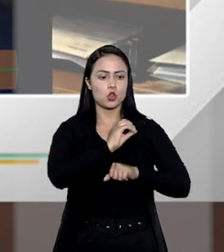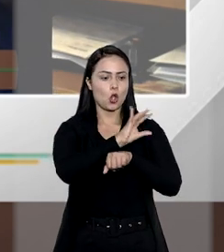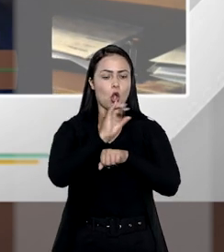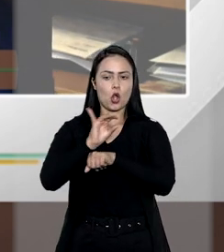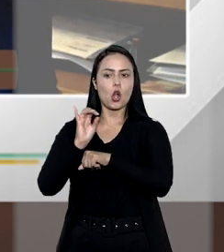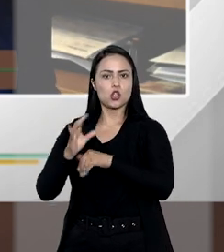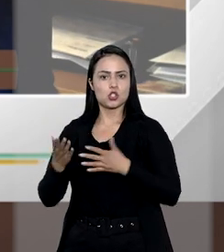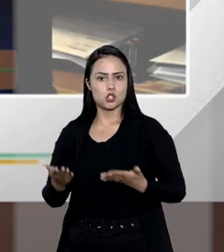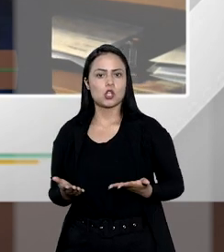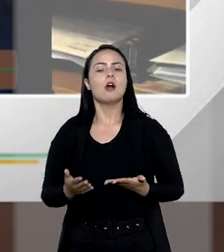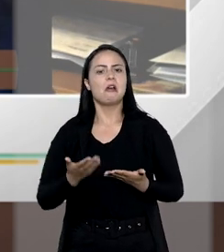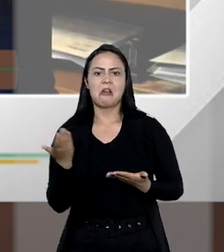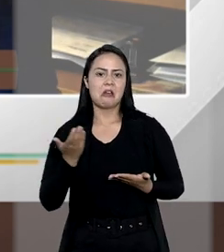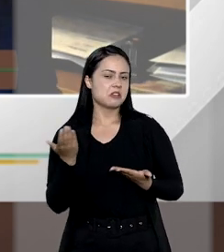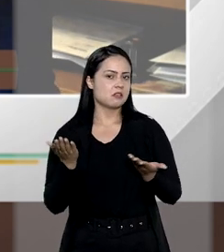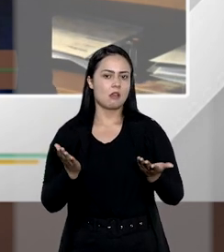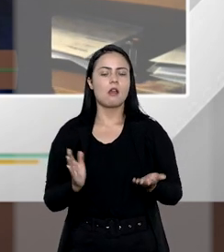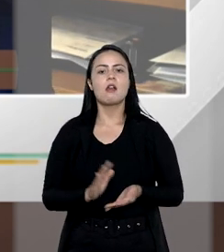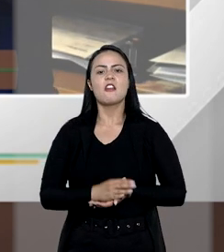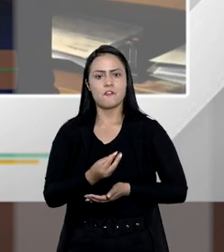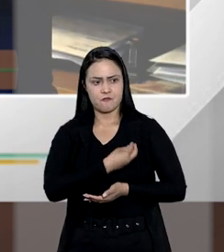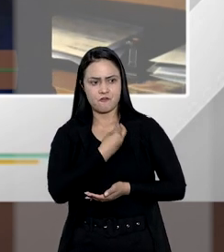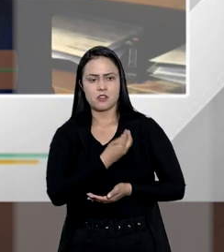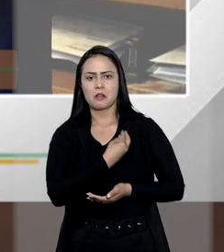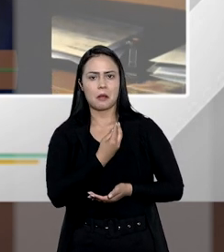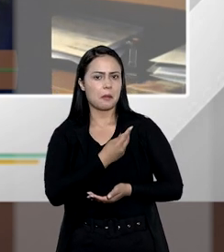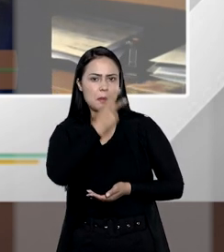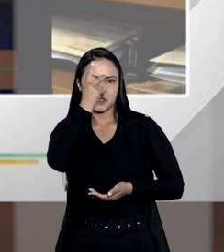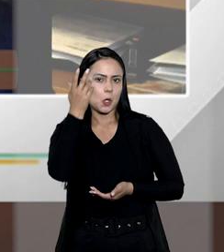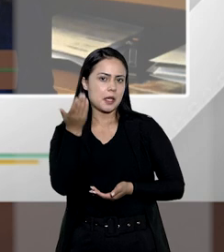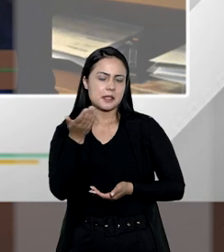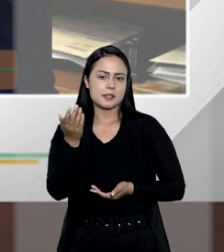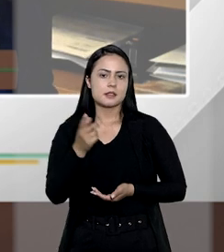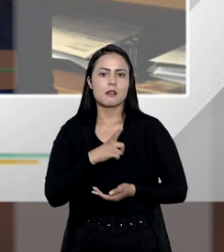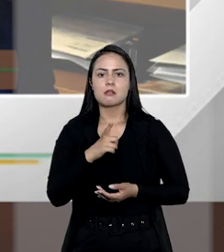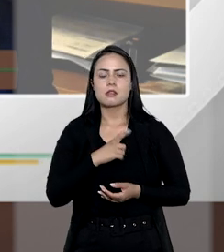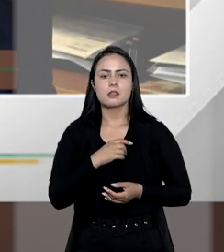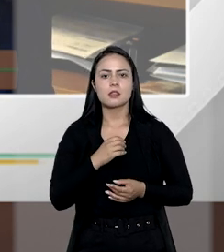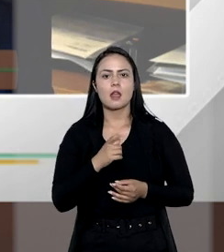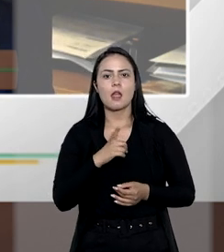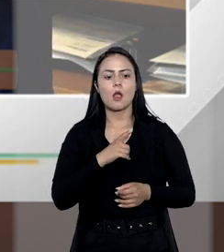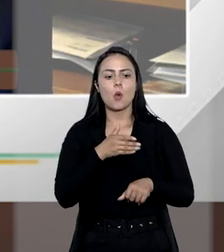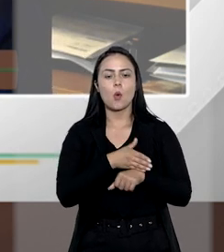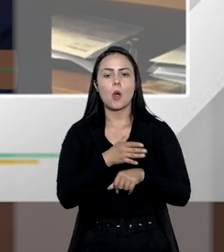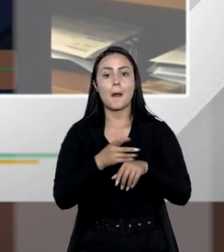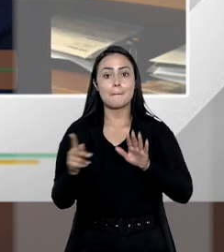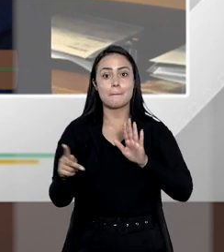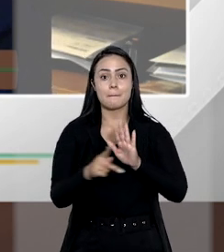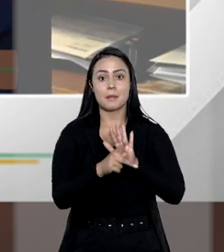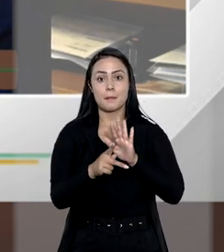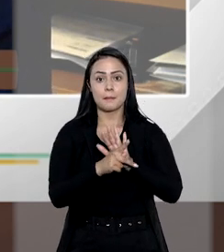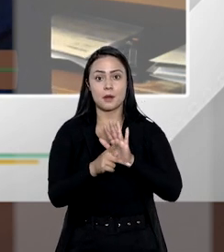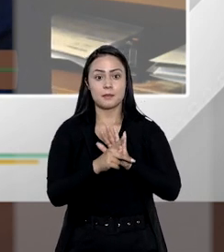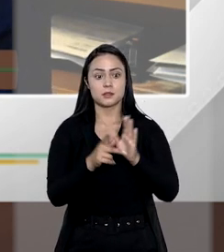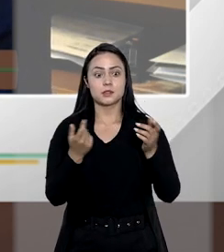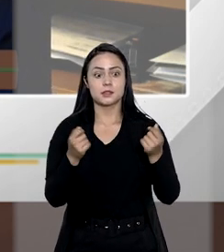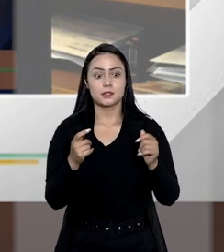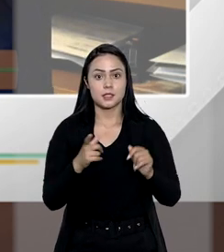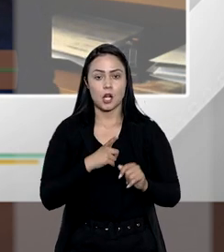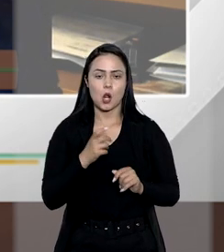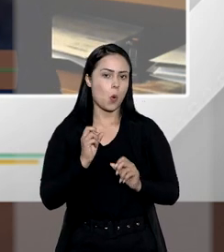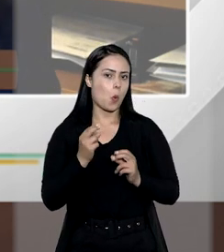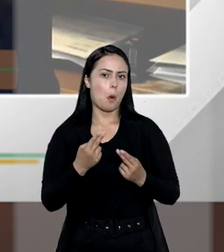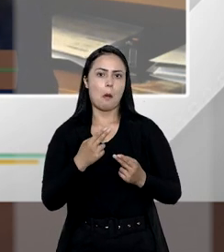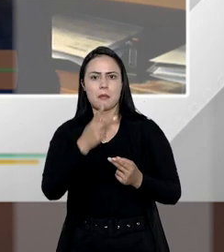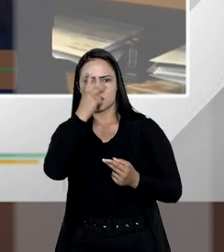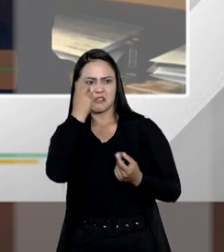doações, que bem entender, em vida, e para quem bem entender, pode contemplar os próprios herdeiros necessários